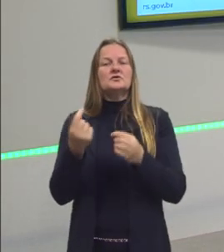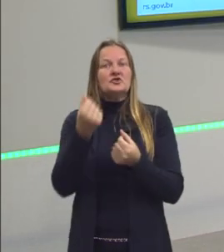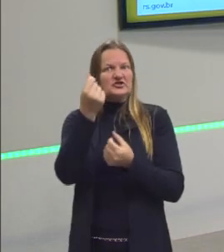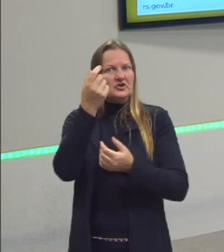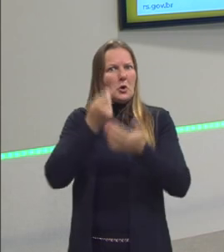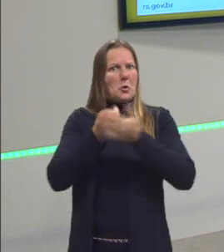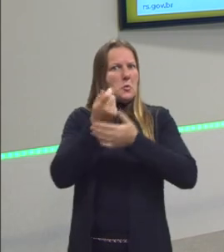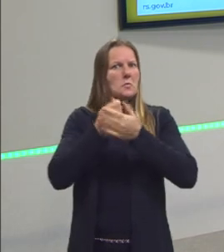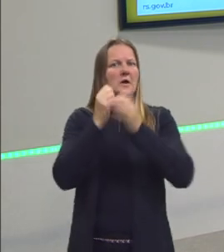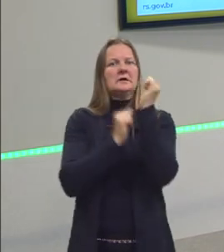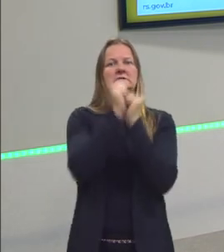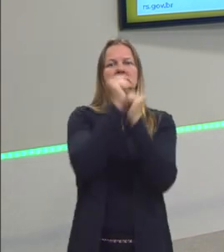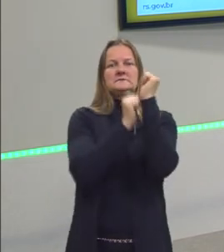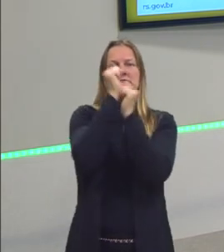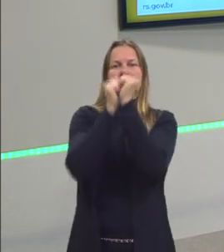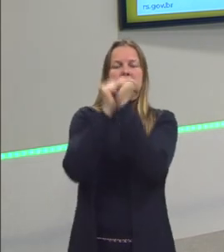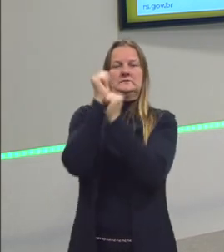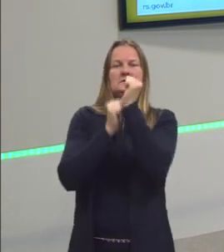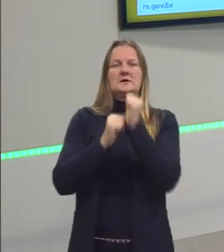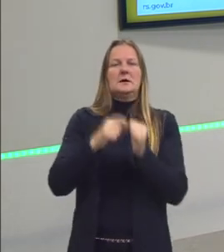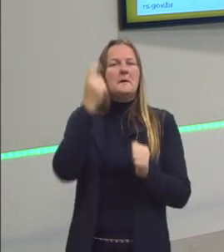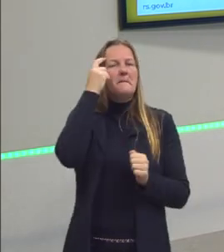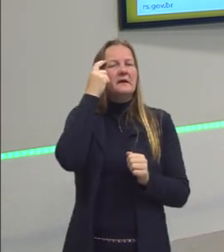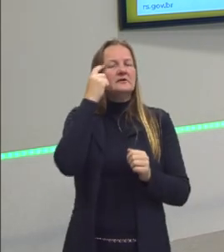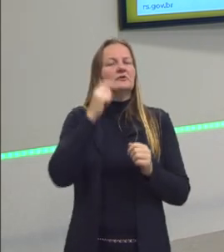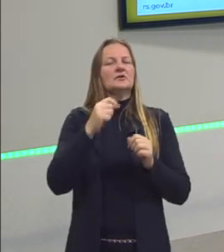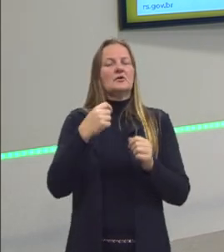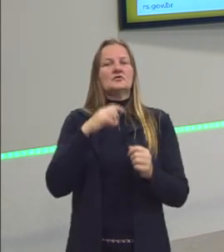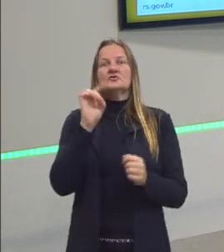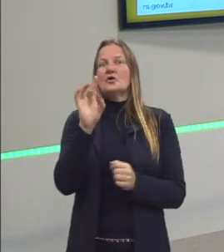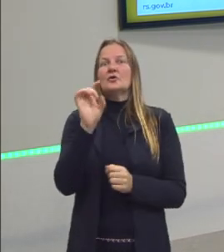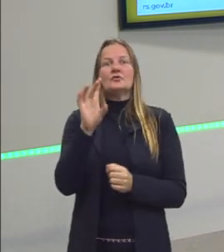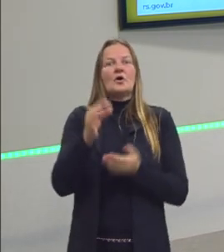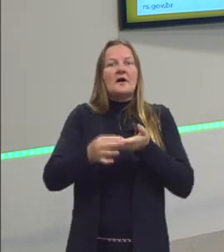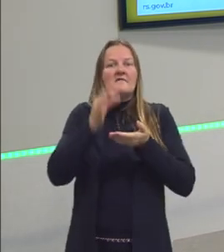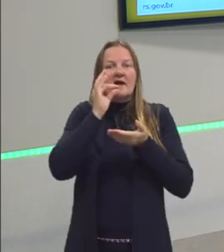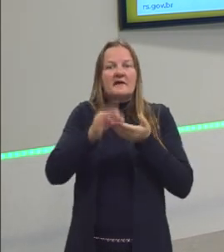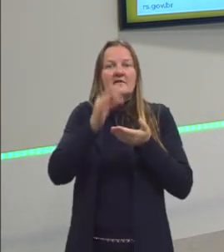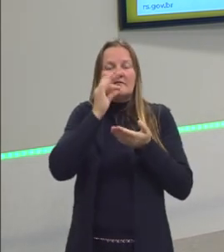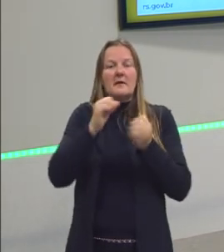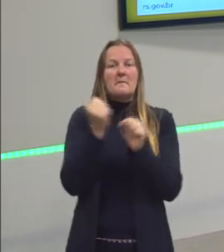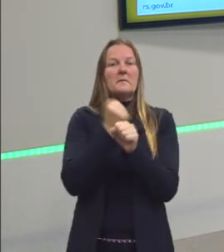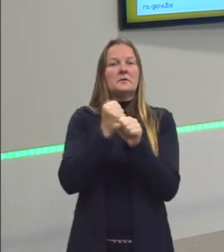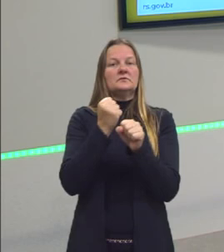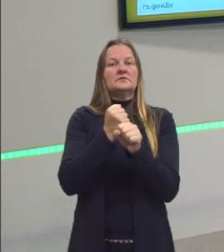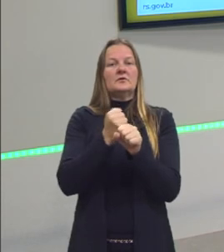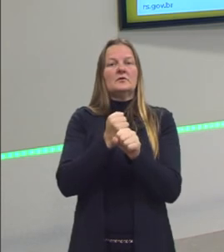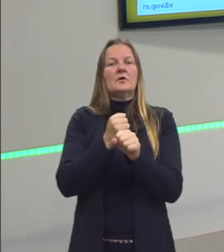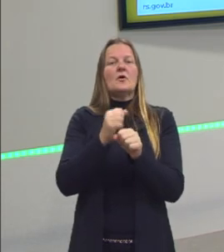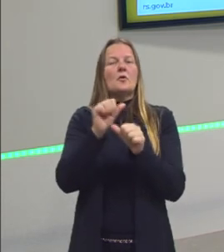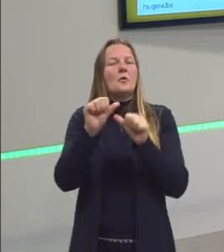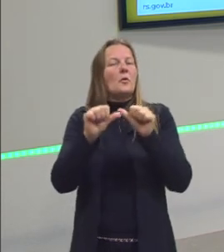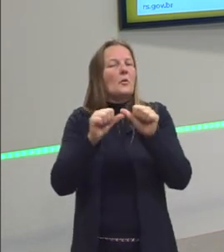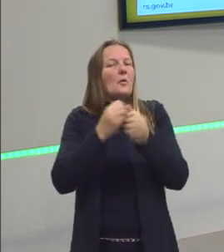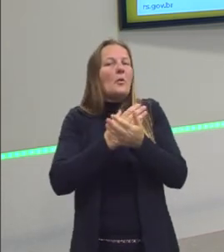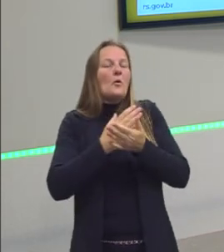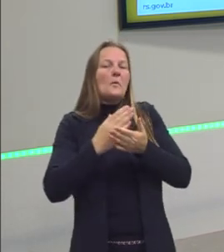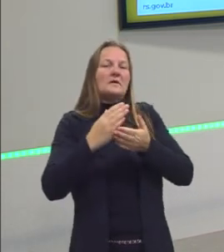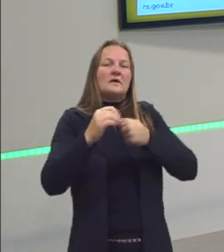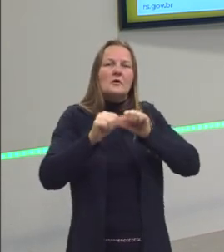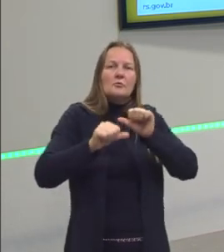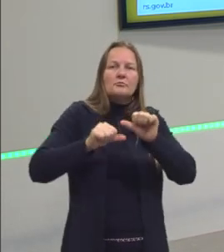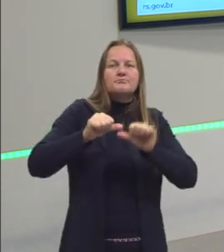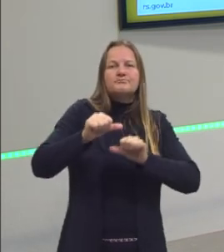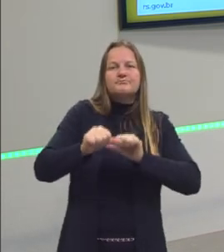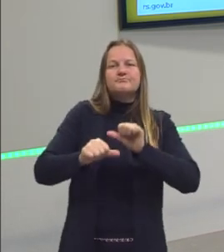gurizada? Porque eles vão diversificar, tá? Eles vão pensar, bom, não dá para a gente só ficar com o café, porque nós estamos numa crise, então nós vamos